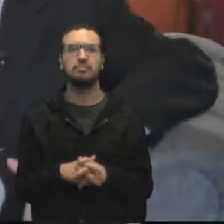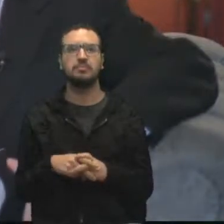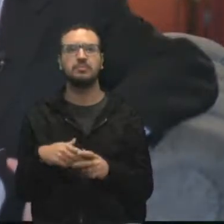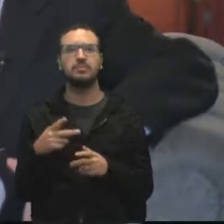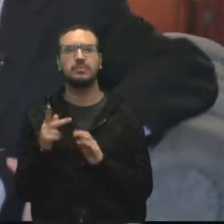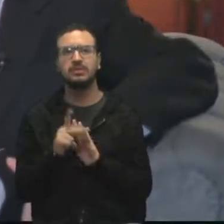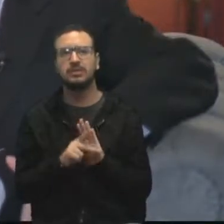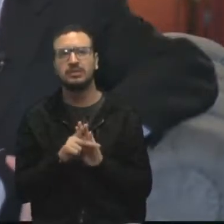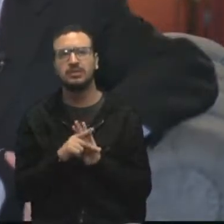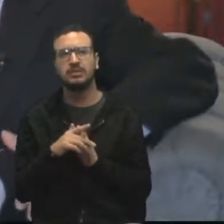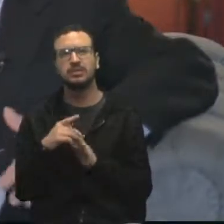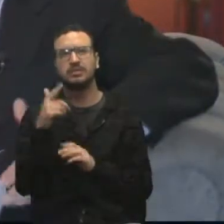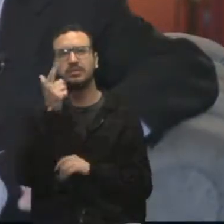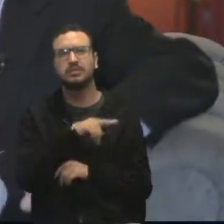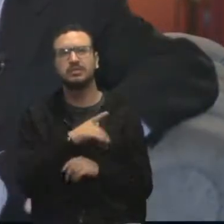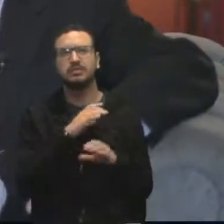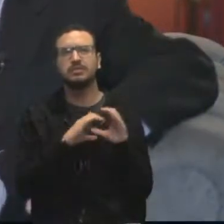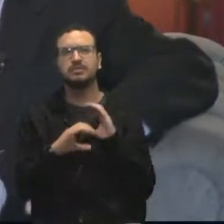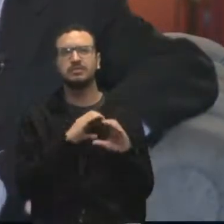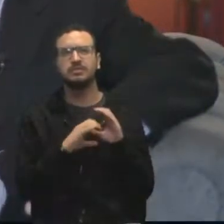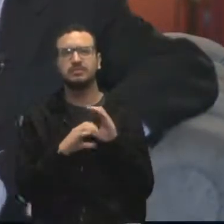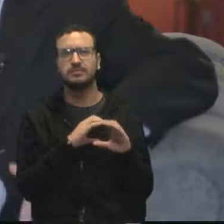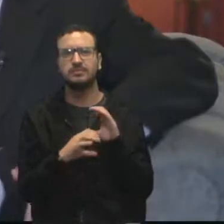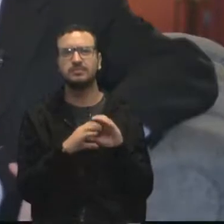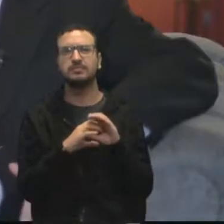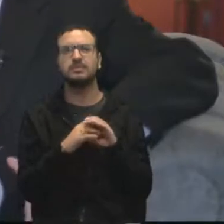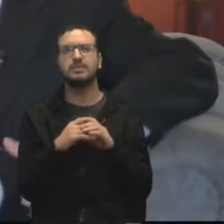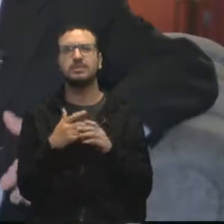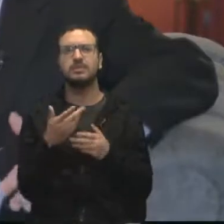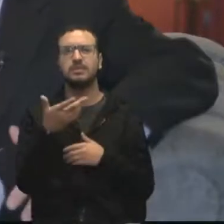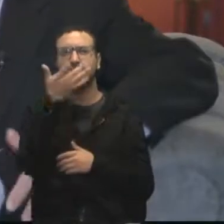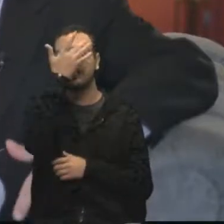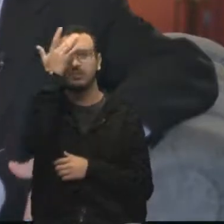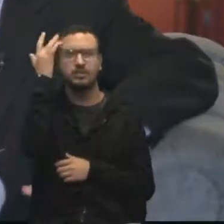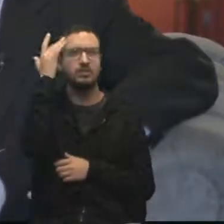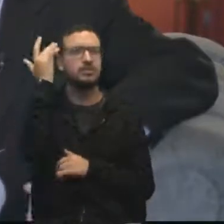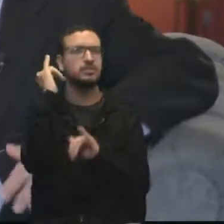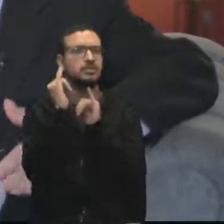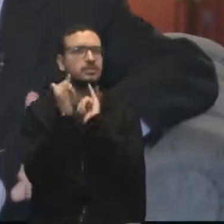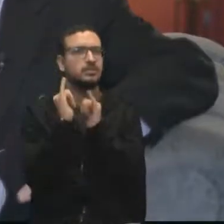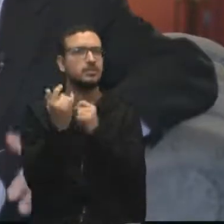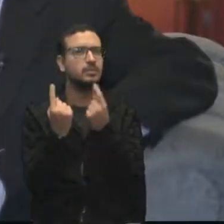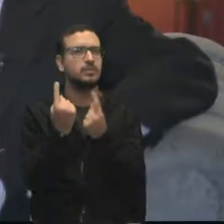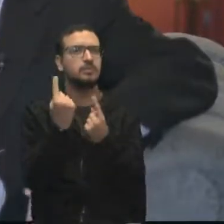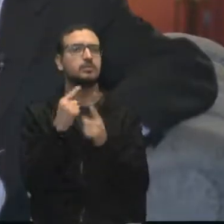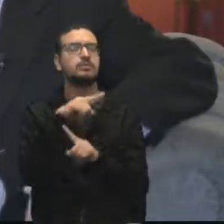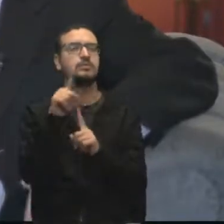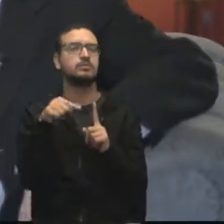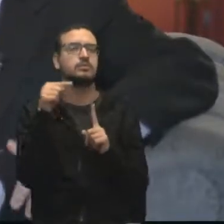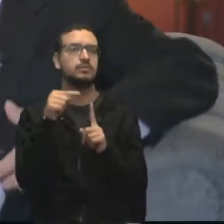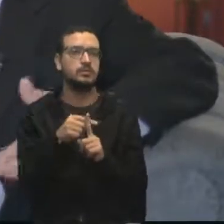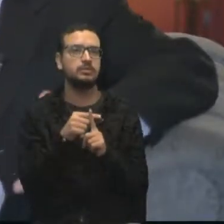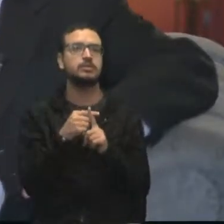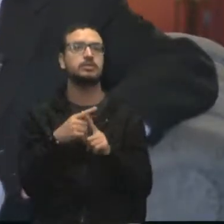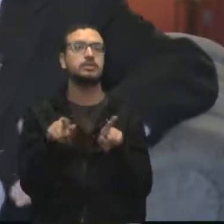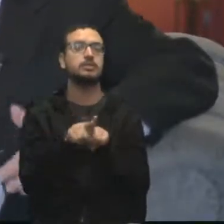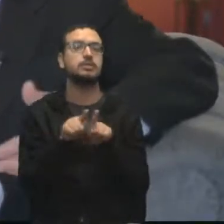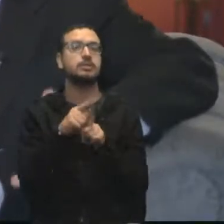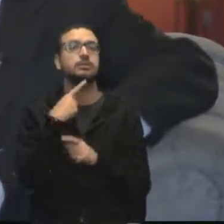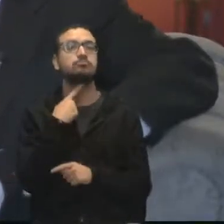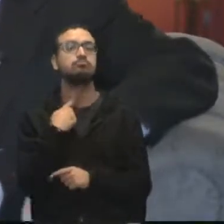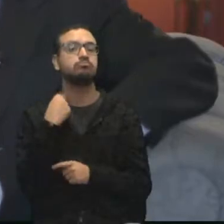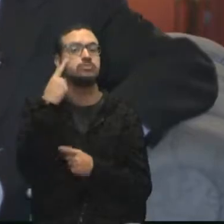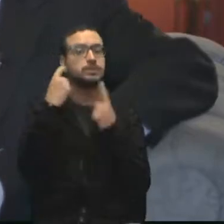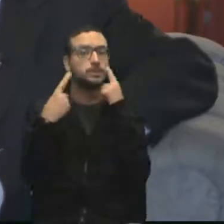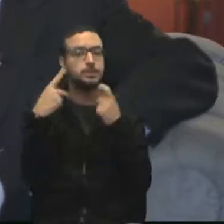gerente do projeto consegue comunicar com essas pessoas e informar qual é o real objetivo do projeto e quais são as expectativas